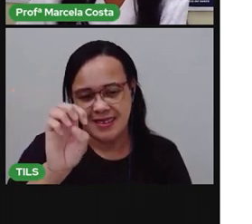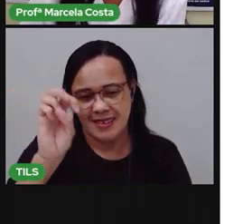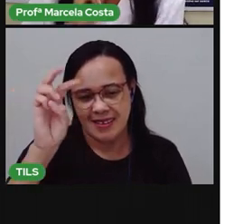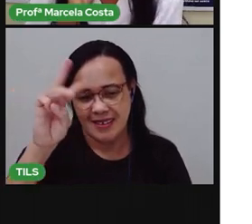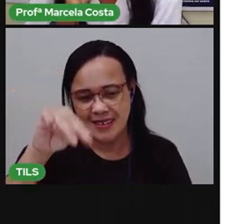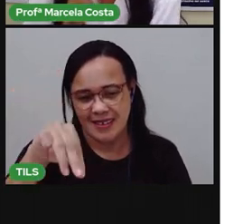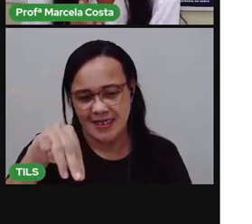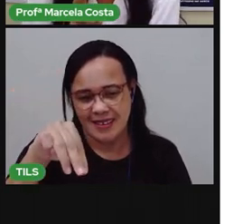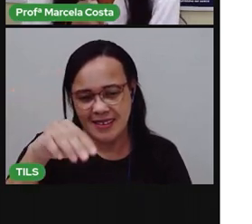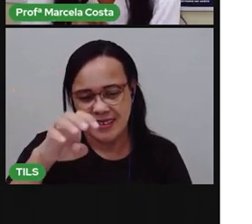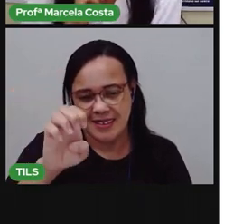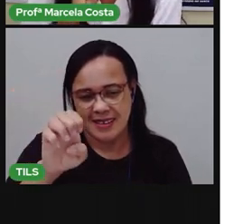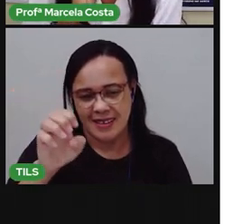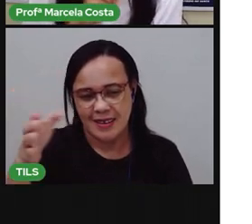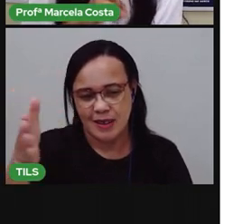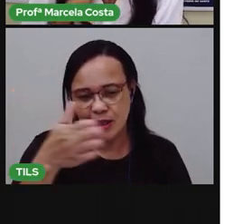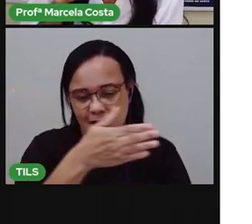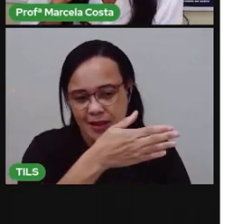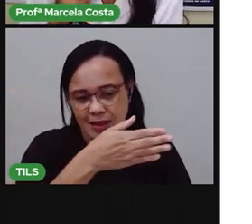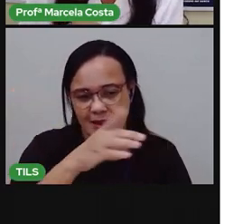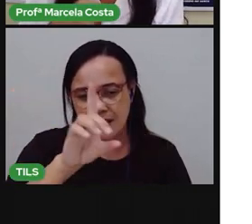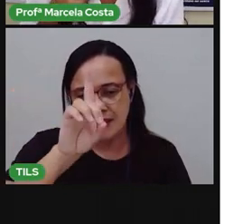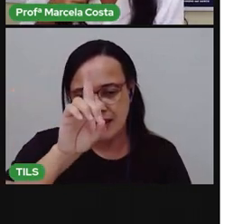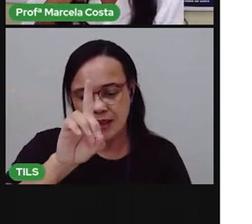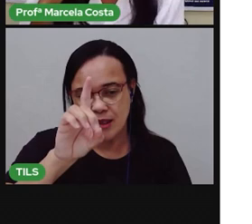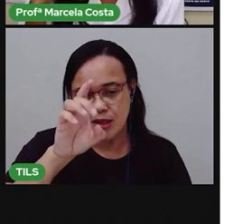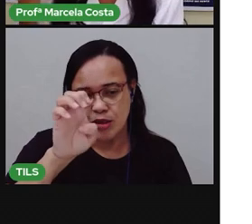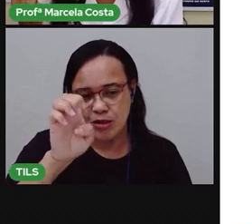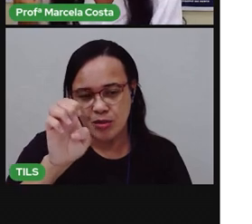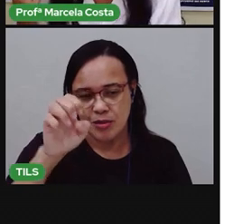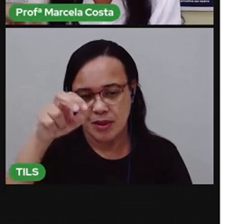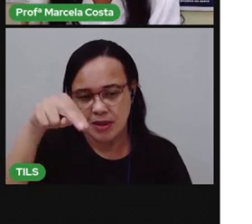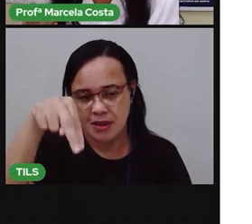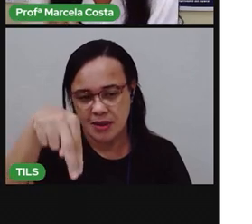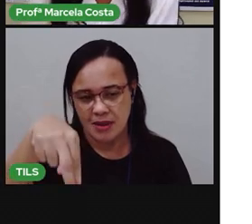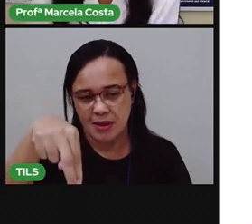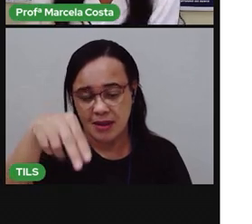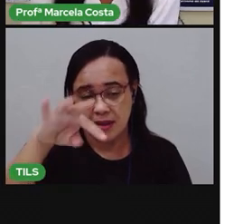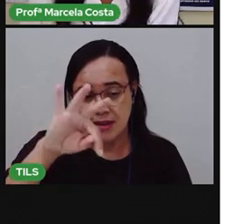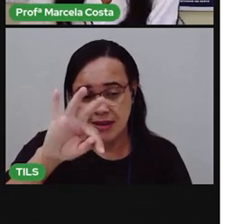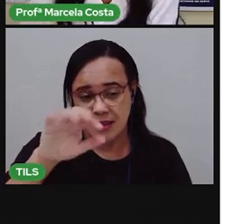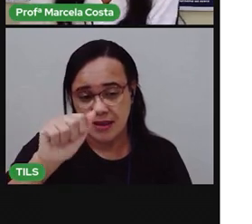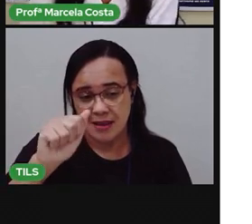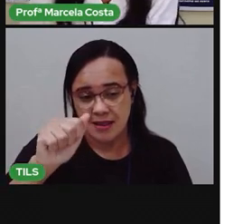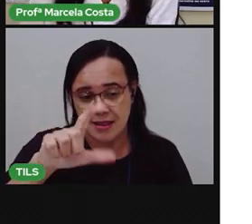Um produto, um com nome, que tem duas palavras.